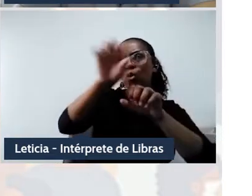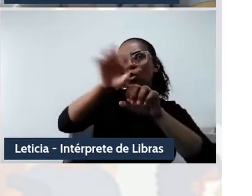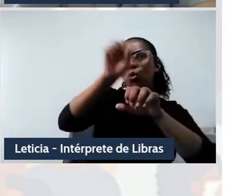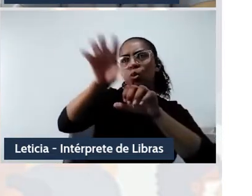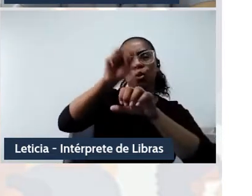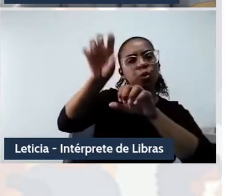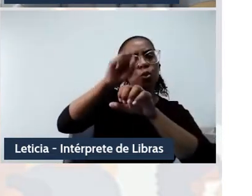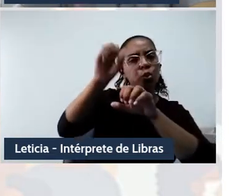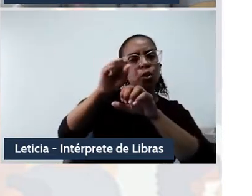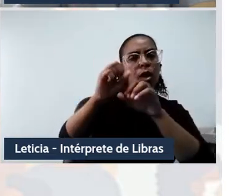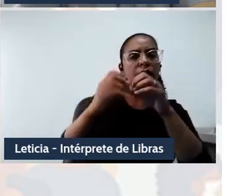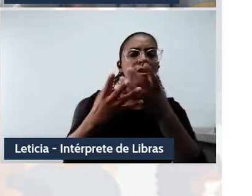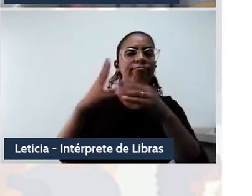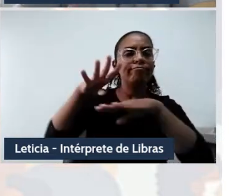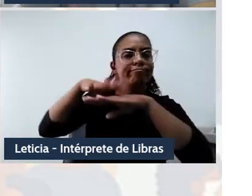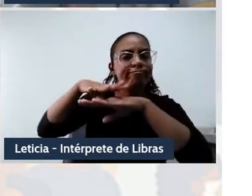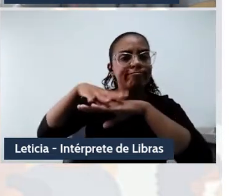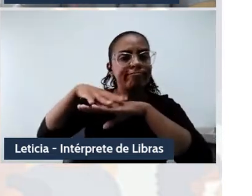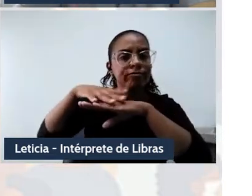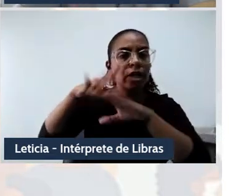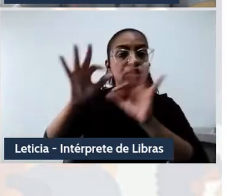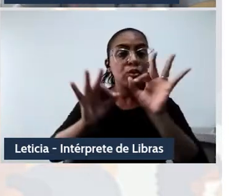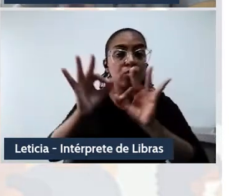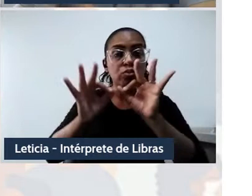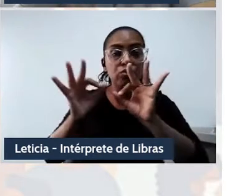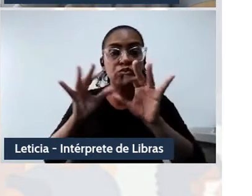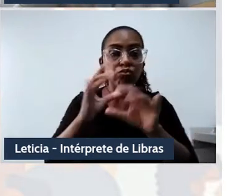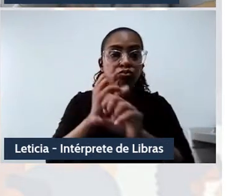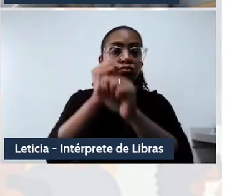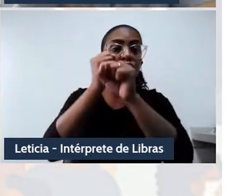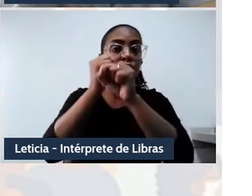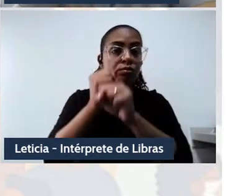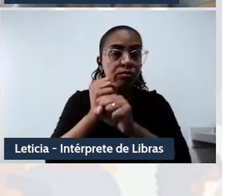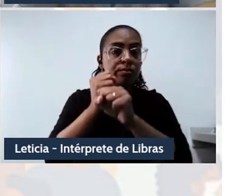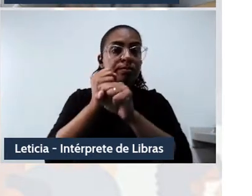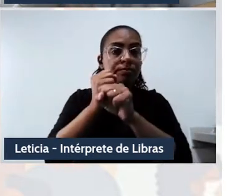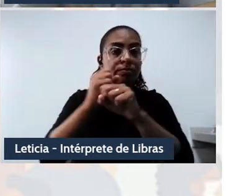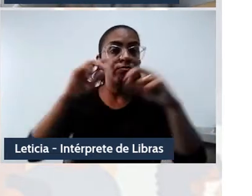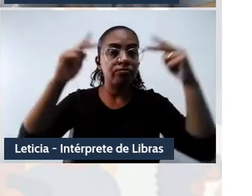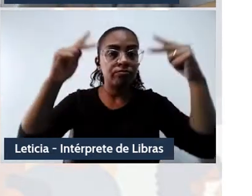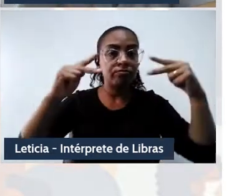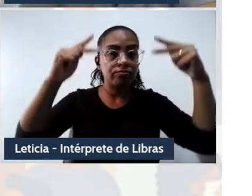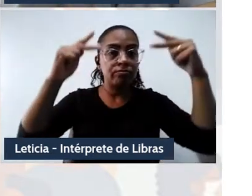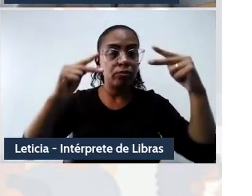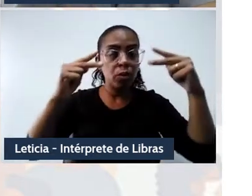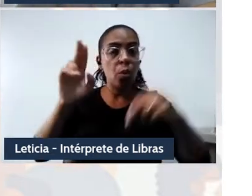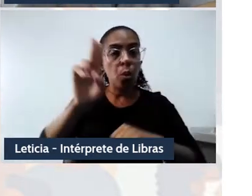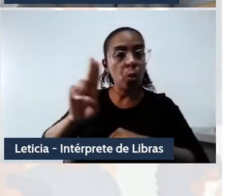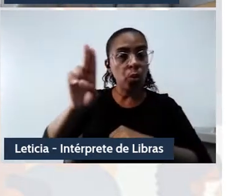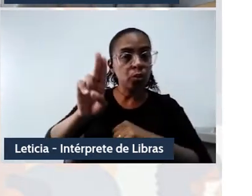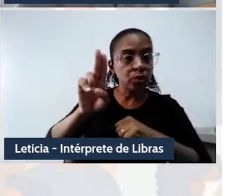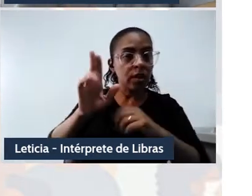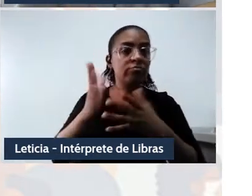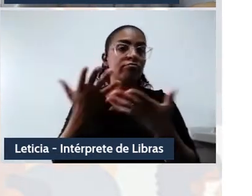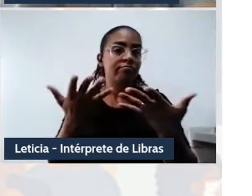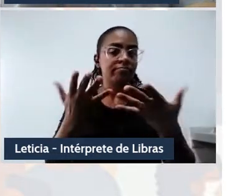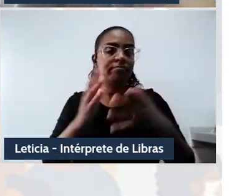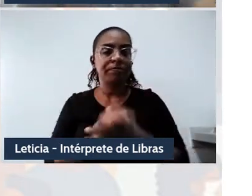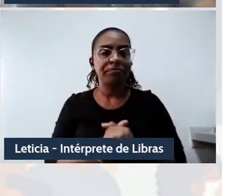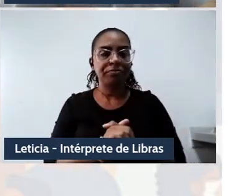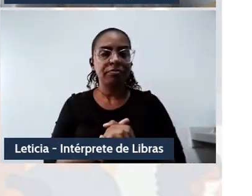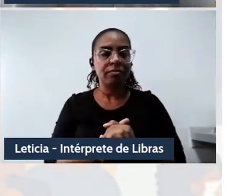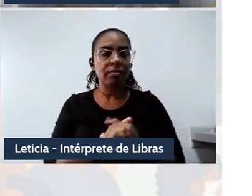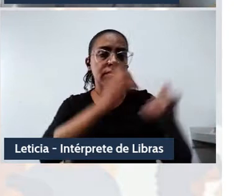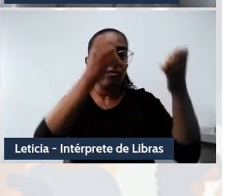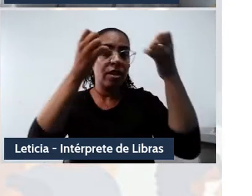e matemáticos de dados e exemplos fornecidos por sua interface de uso. Ora, é nesse sentido que falamos em